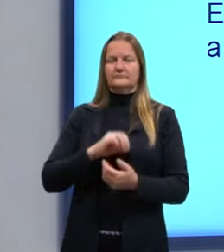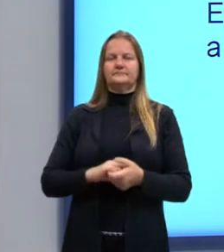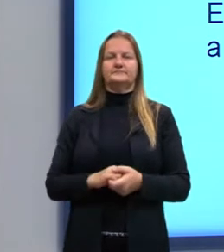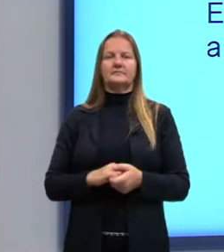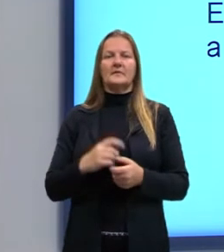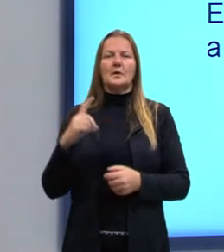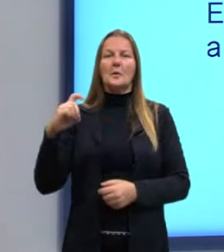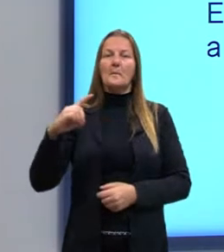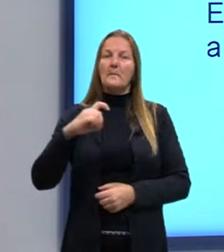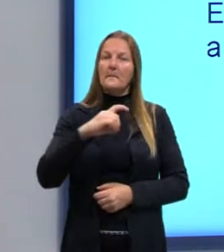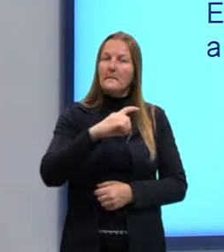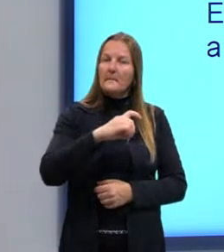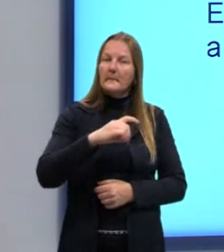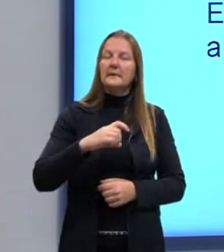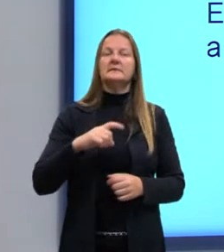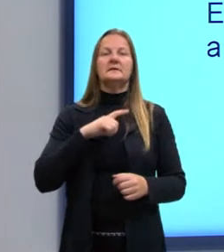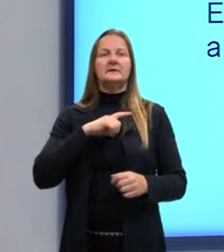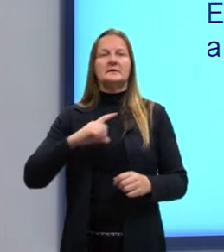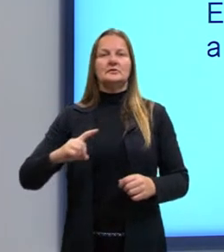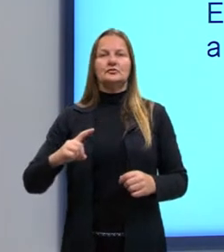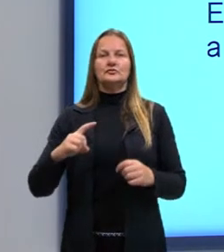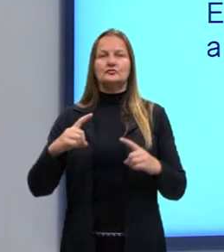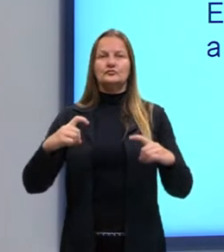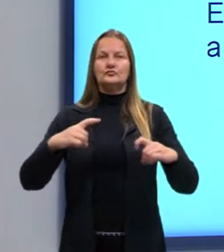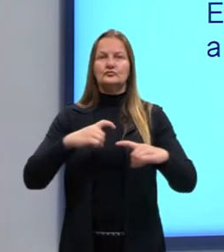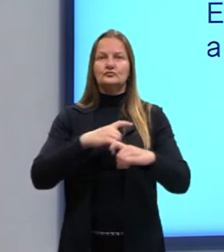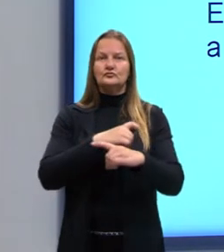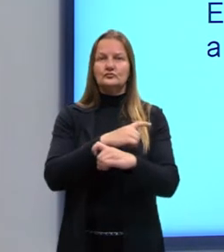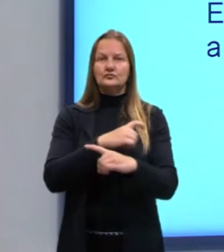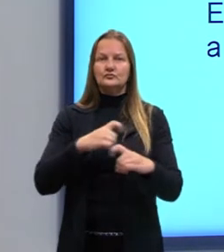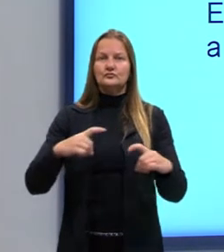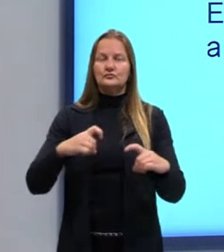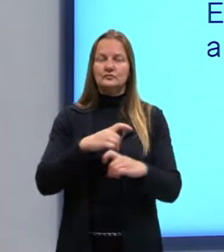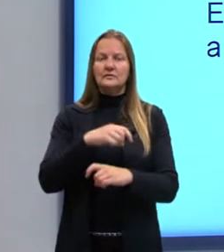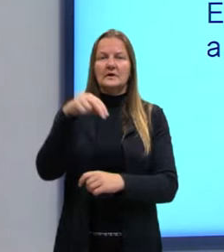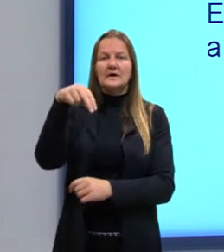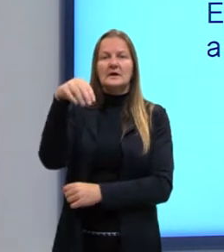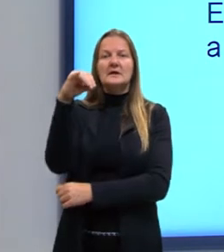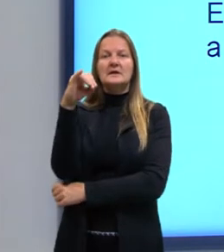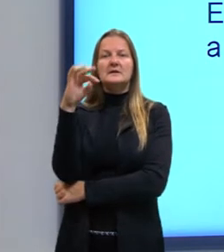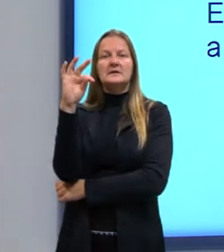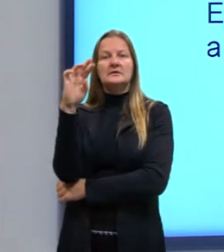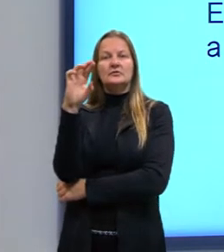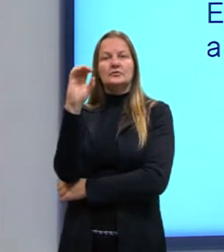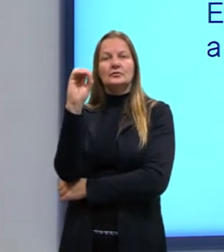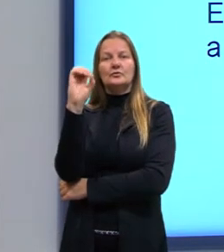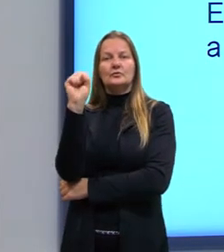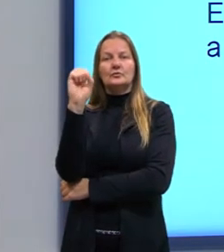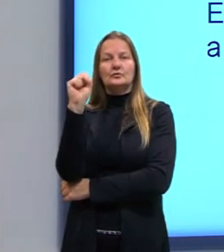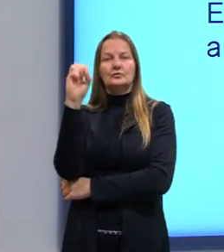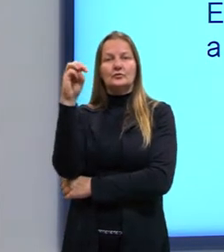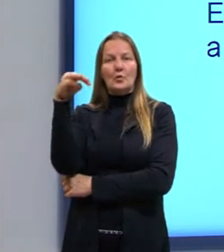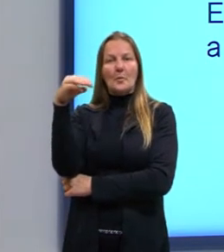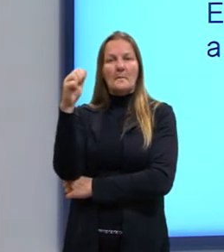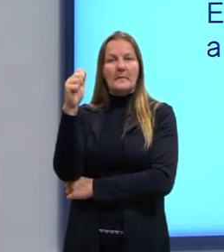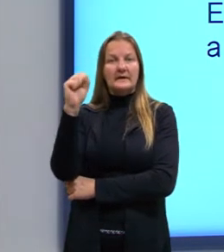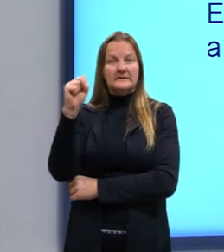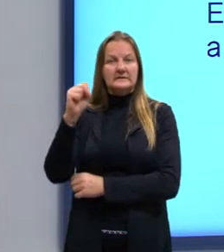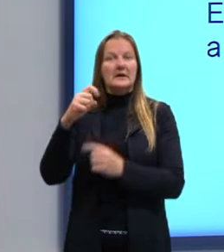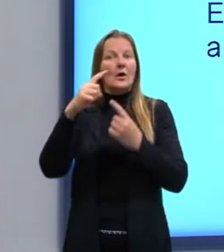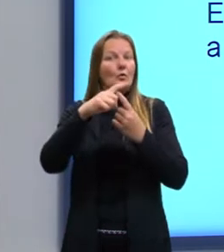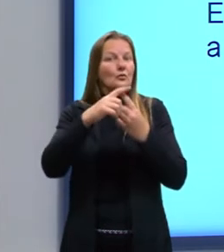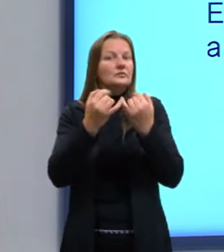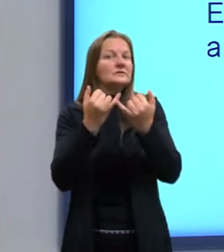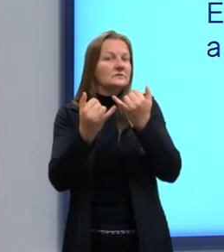Bactérias nitrificantes pertencentes aos gêneros nitrossomas e nitrobacter são exemplos de bactérias que